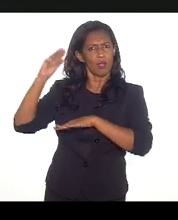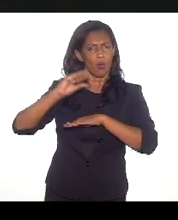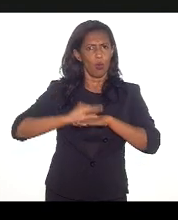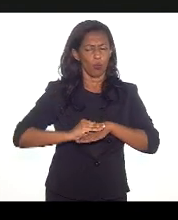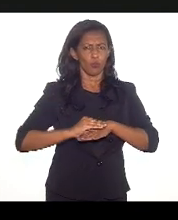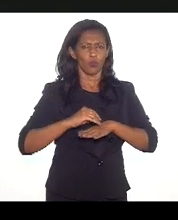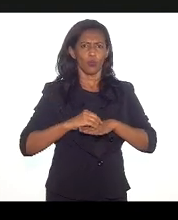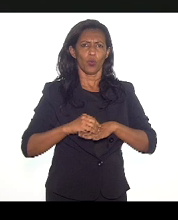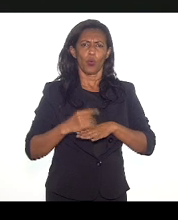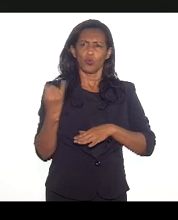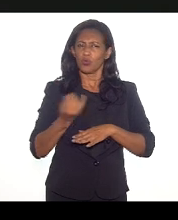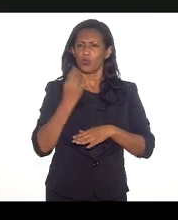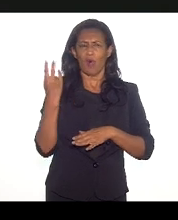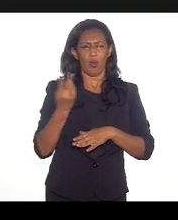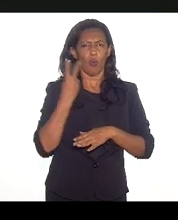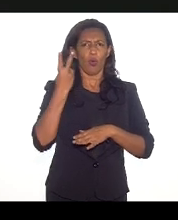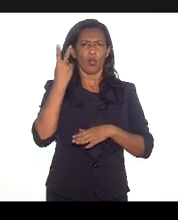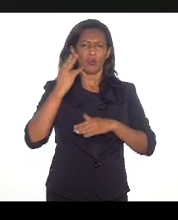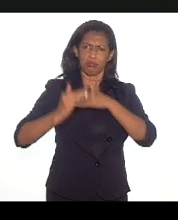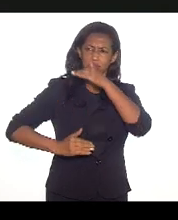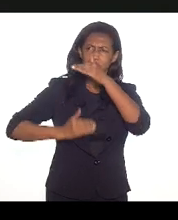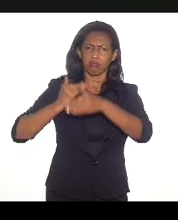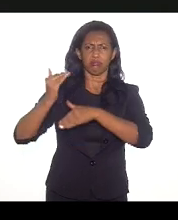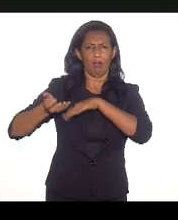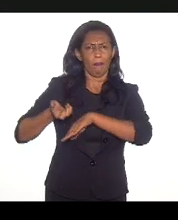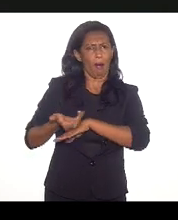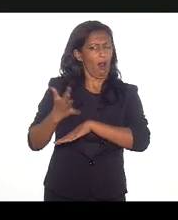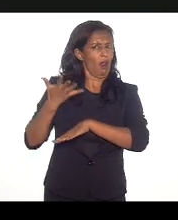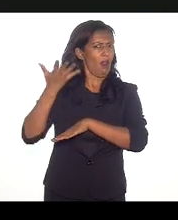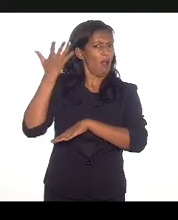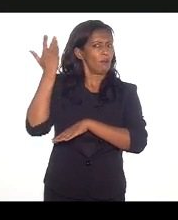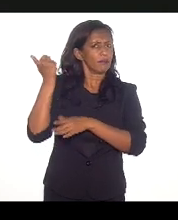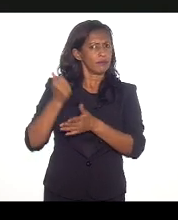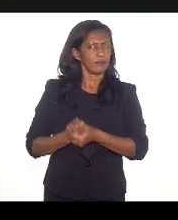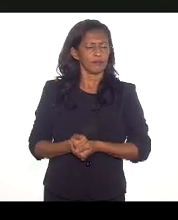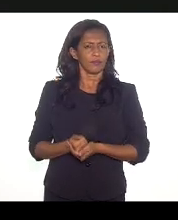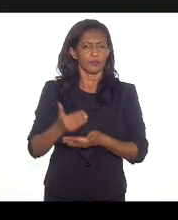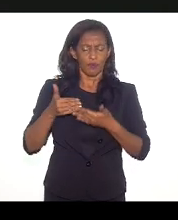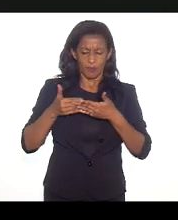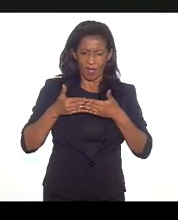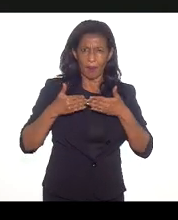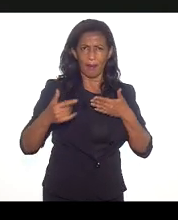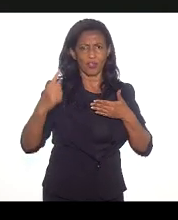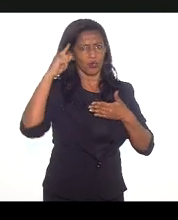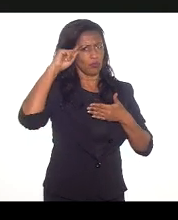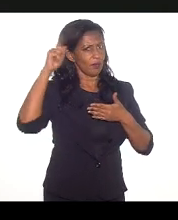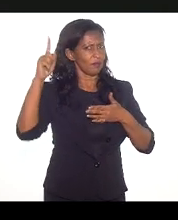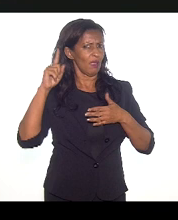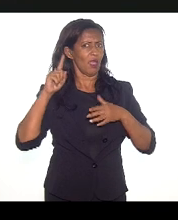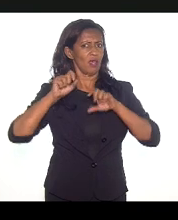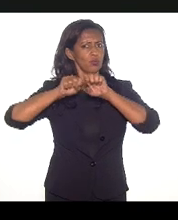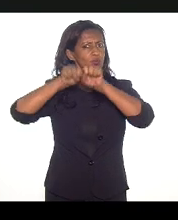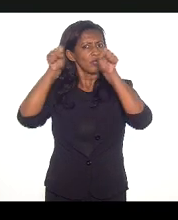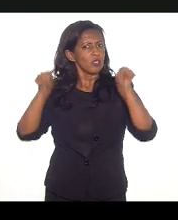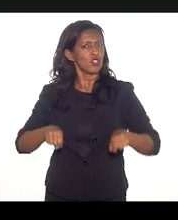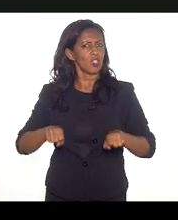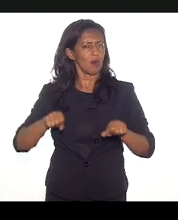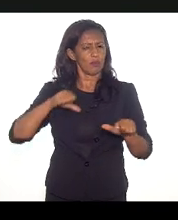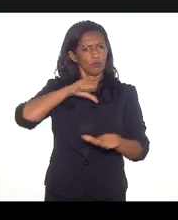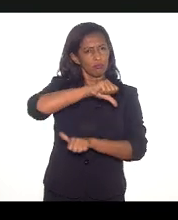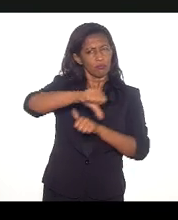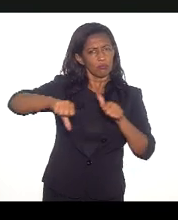sobe absurdamente e essa, além de pensar tudo a partir da ideia de sistemas produtivos, sistemas de inovação,